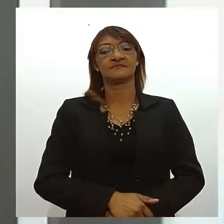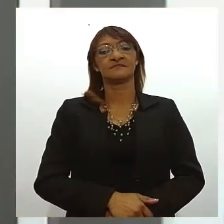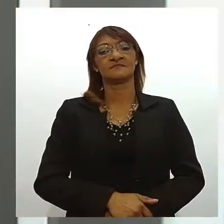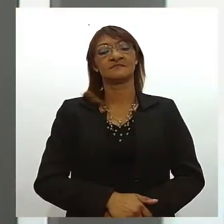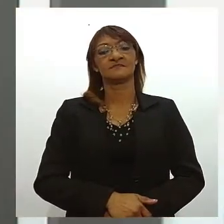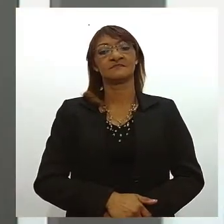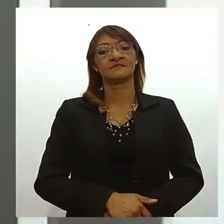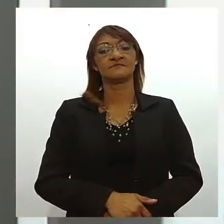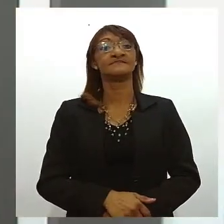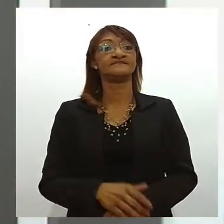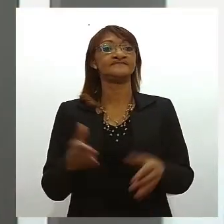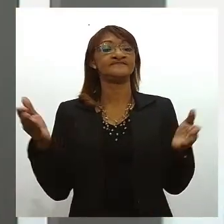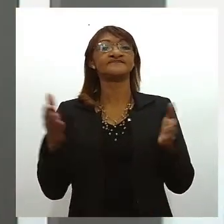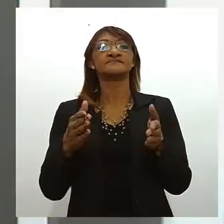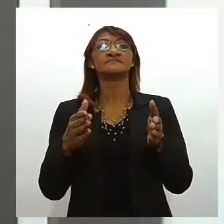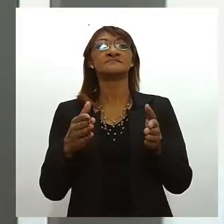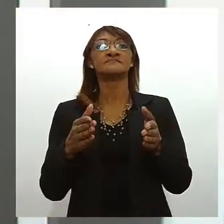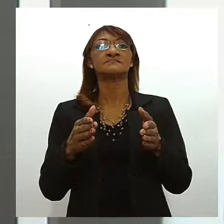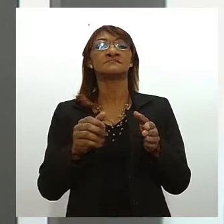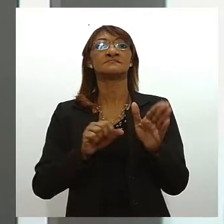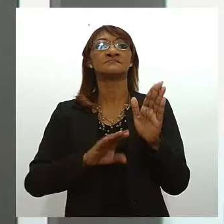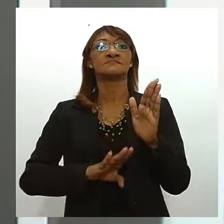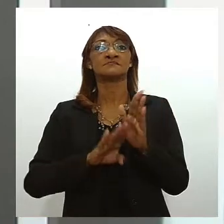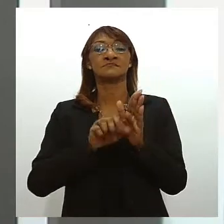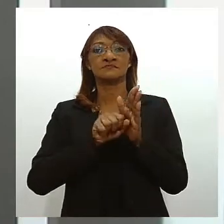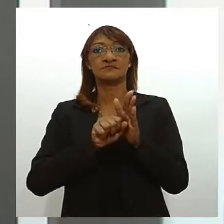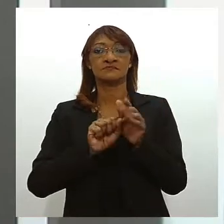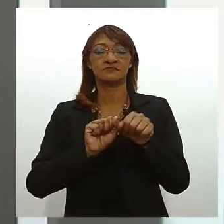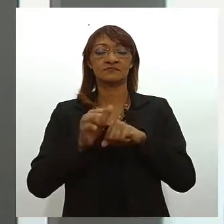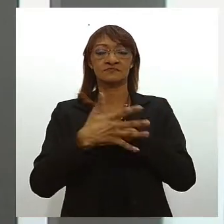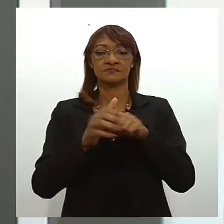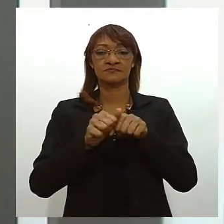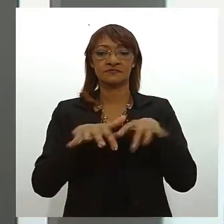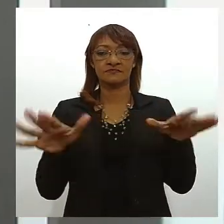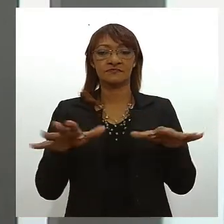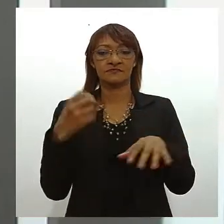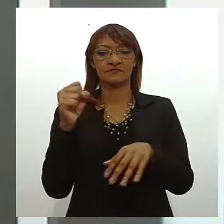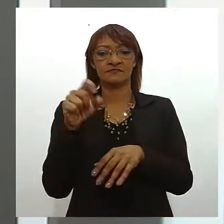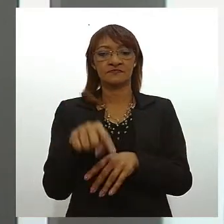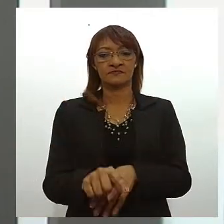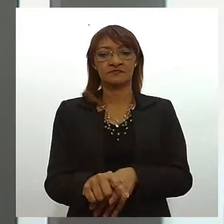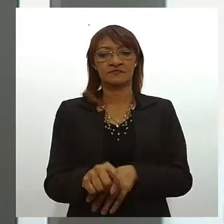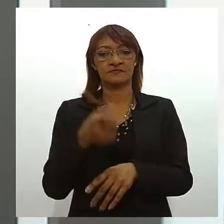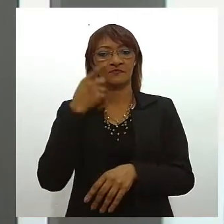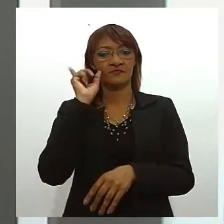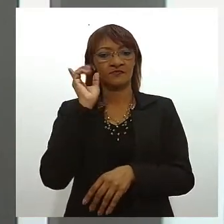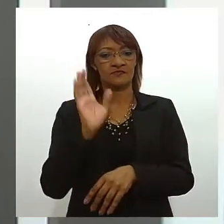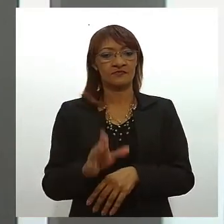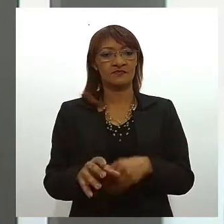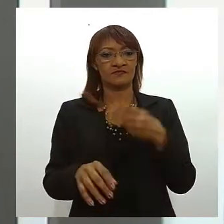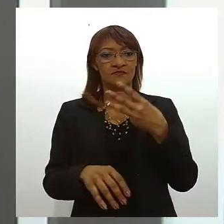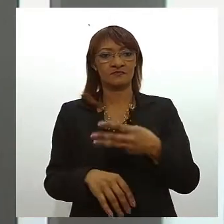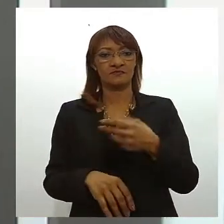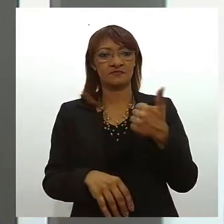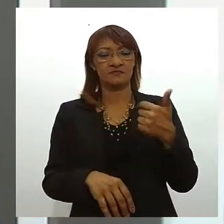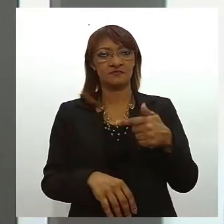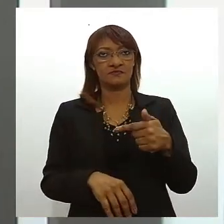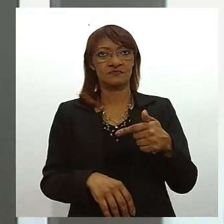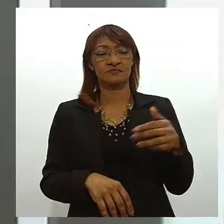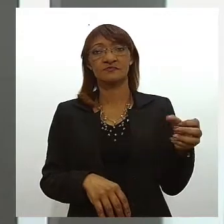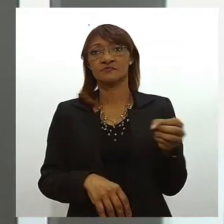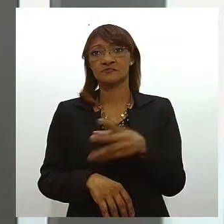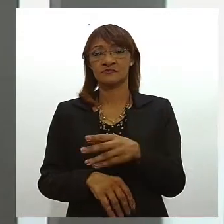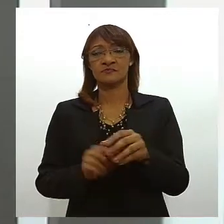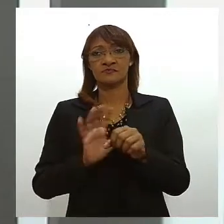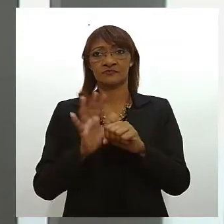Agora os números da pandemia em Sergipe. A Secretaria de Estado da Saúde registrou ontem 317 novos casos de